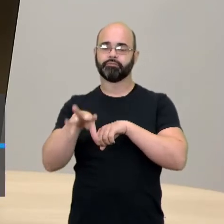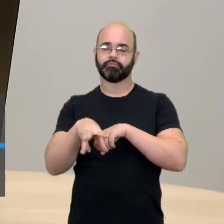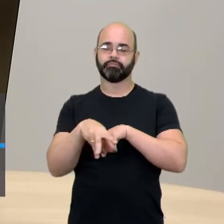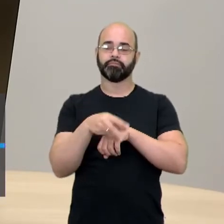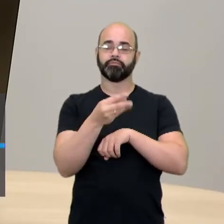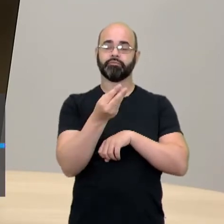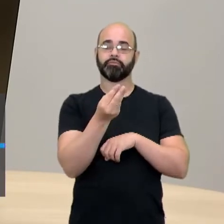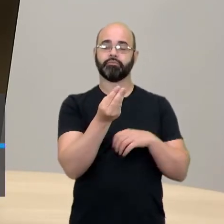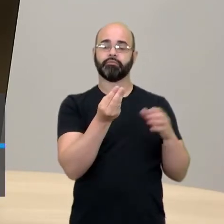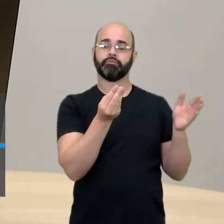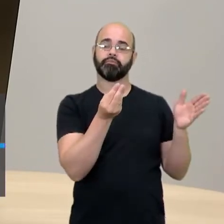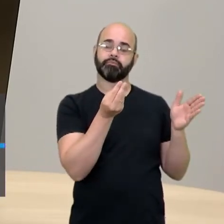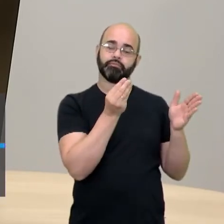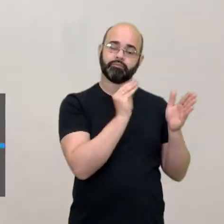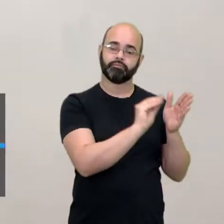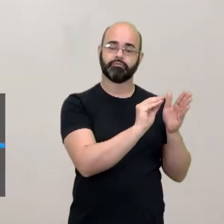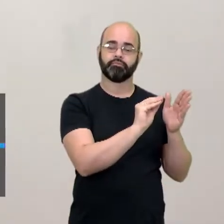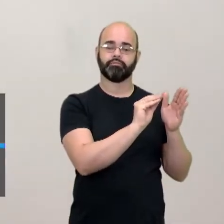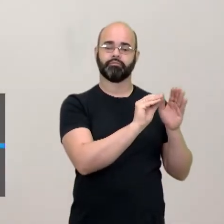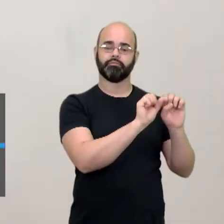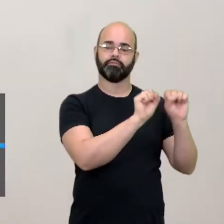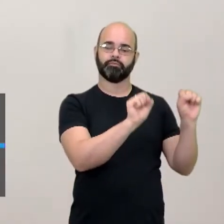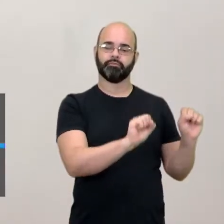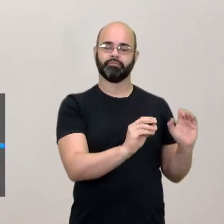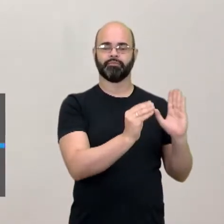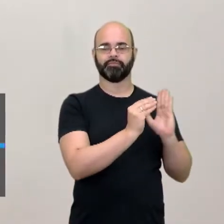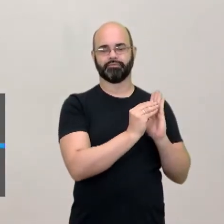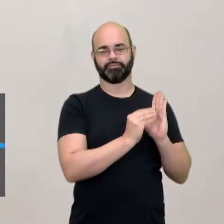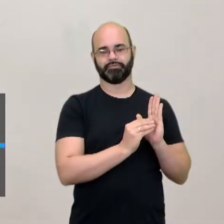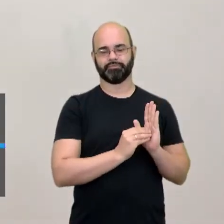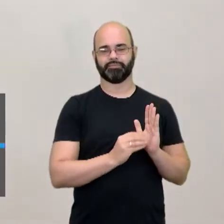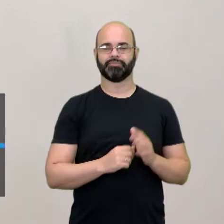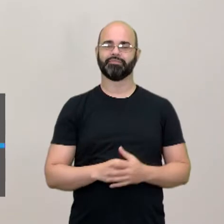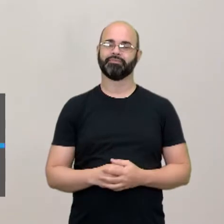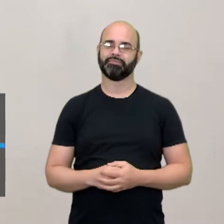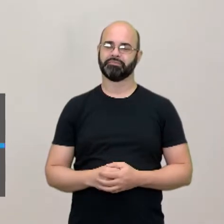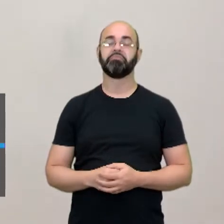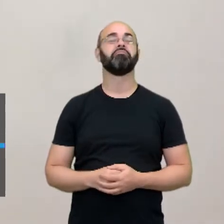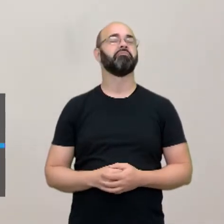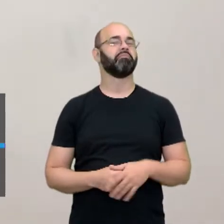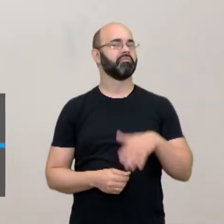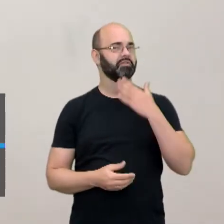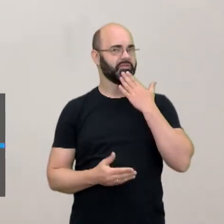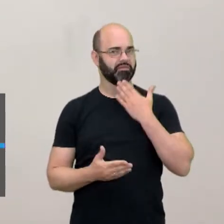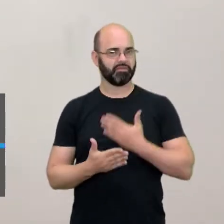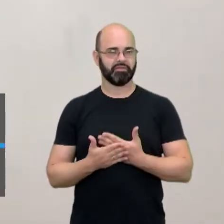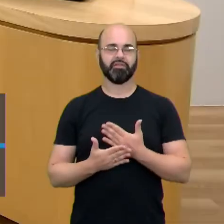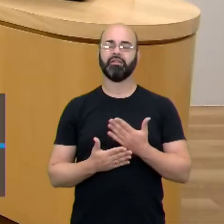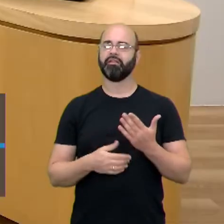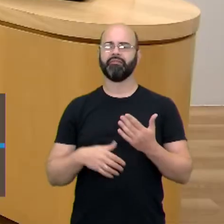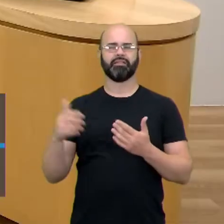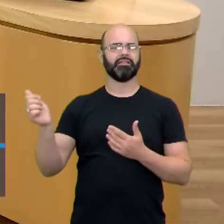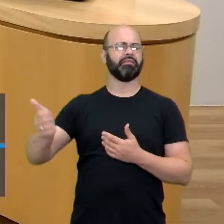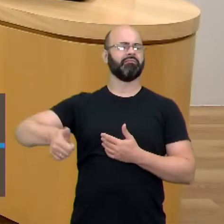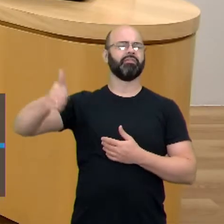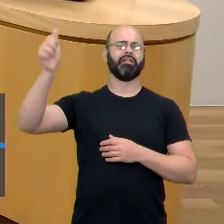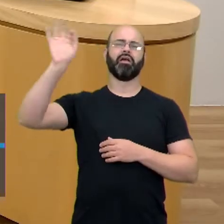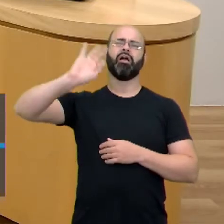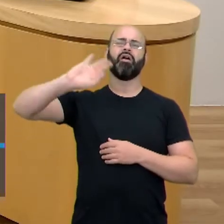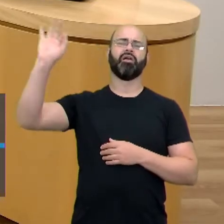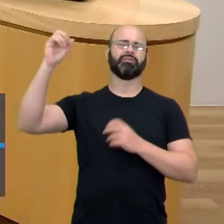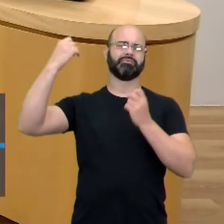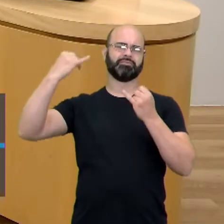acumularam até aqui. Olha, eu não teria feito melhor, obrigado, ela conseguiu falar direitinho.